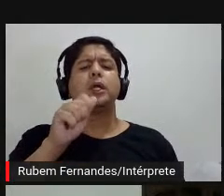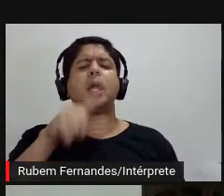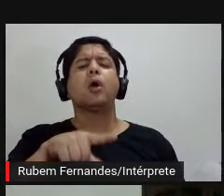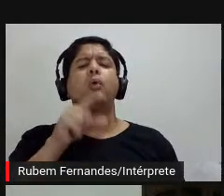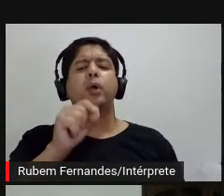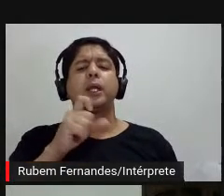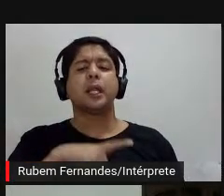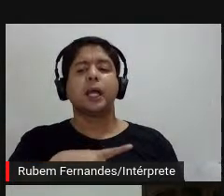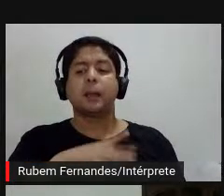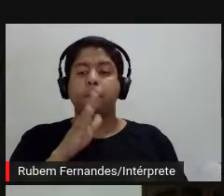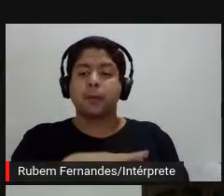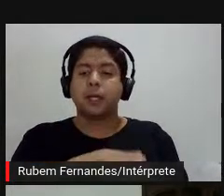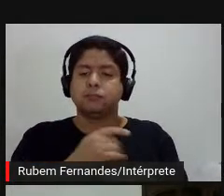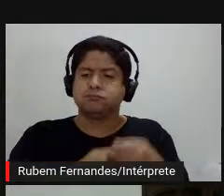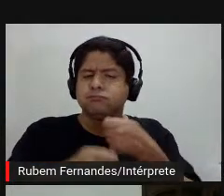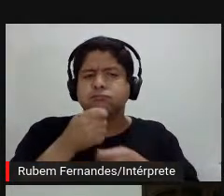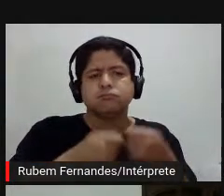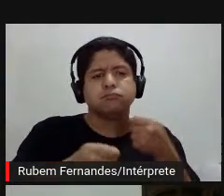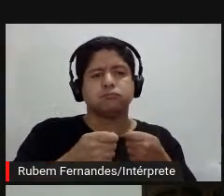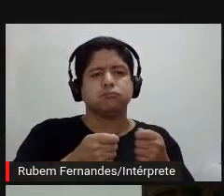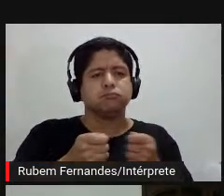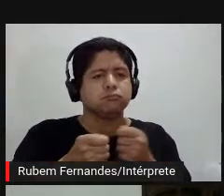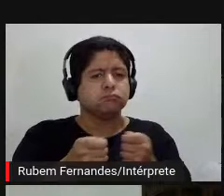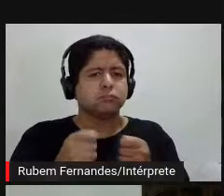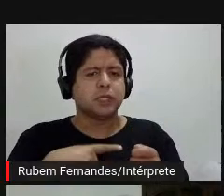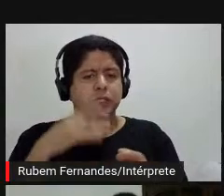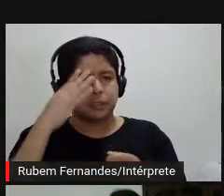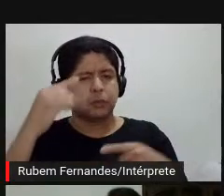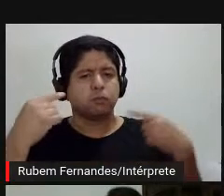um campo de negociações, um campo de forças,